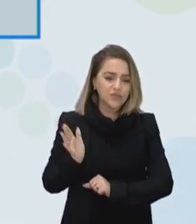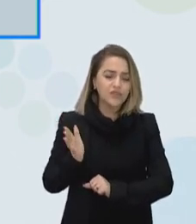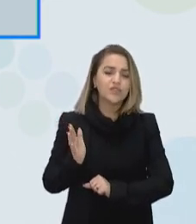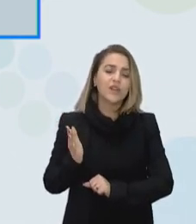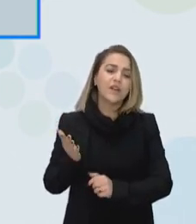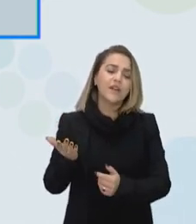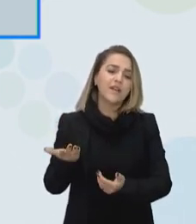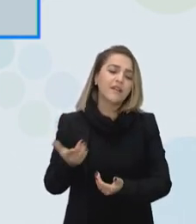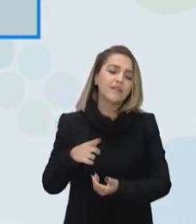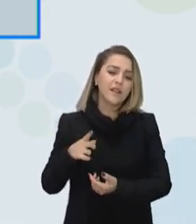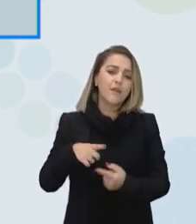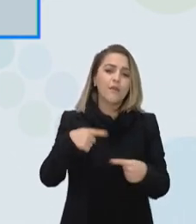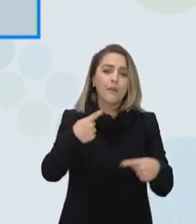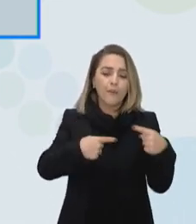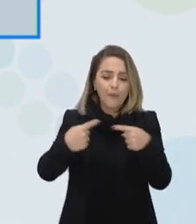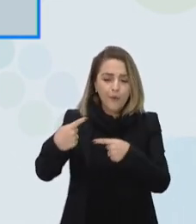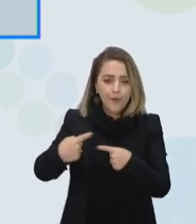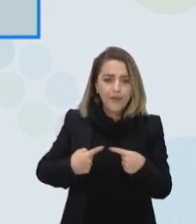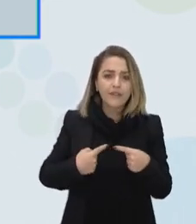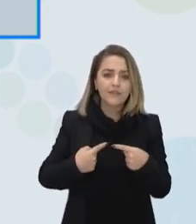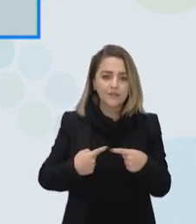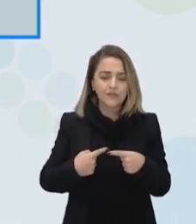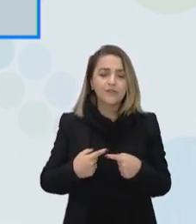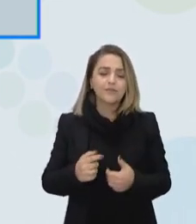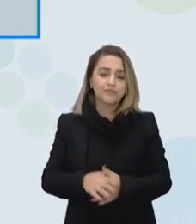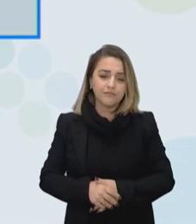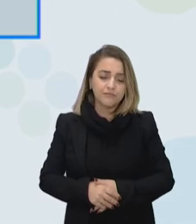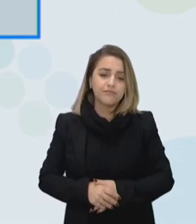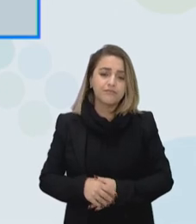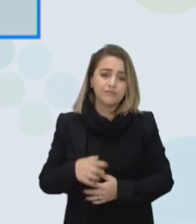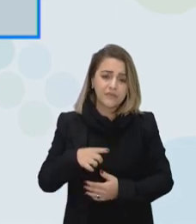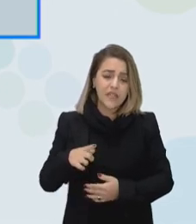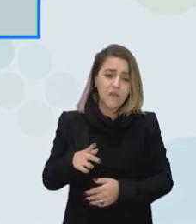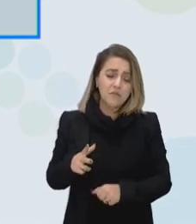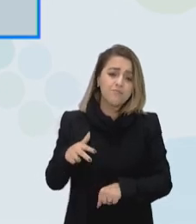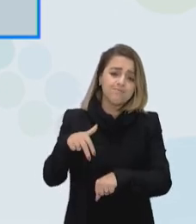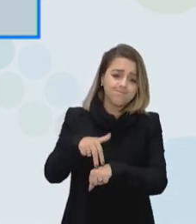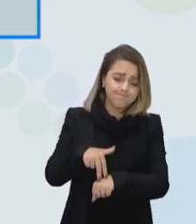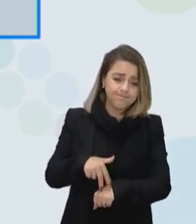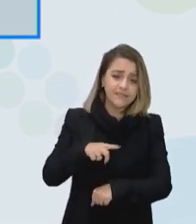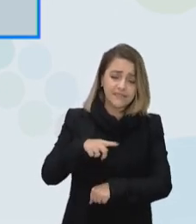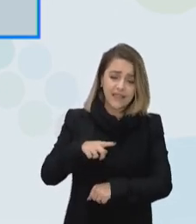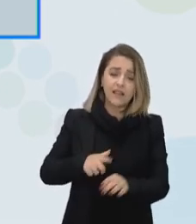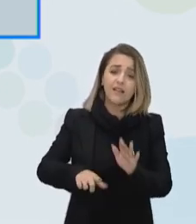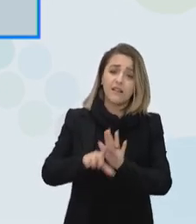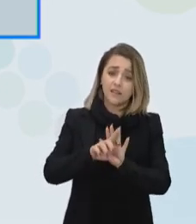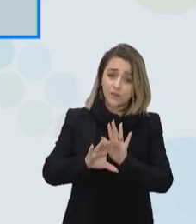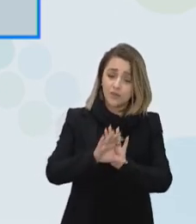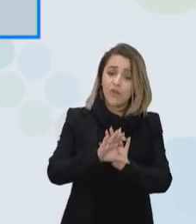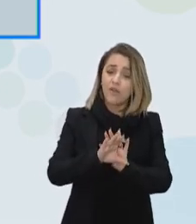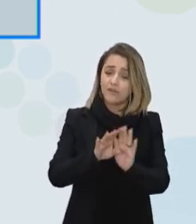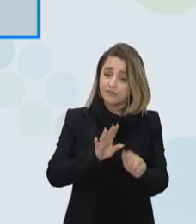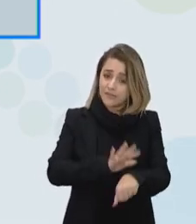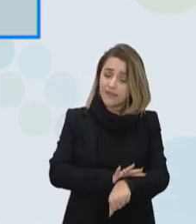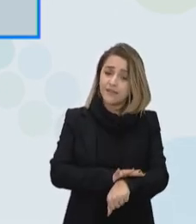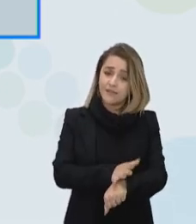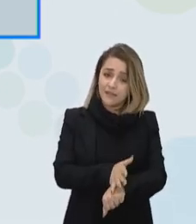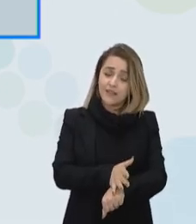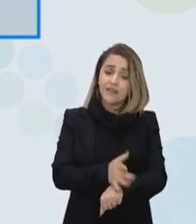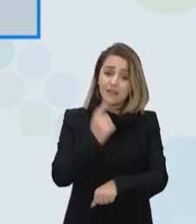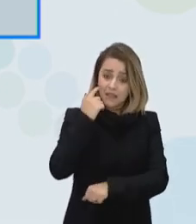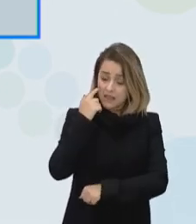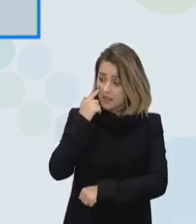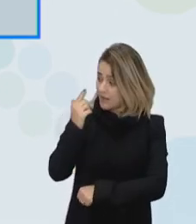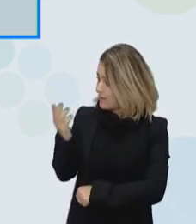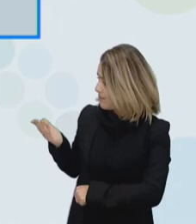instauradas essas políticas de ação afirmativa, né? Entre as quais as cotas raciais e aqui embaixo